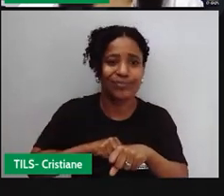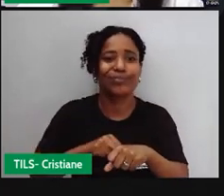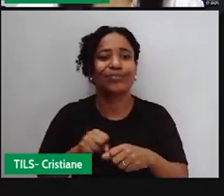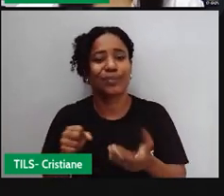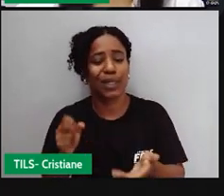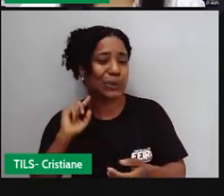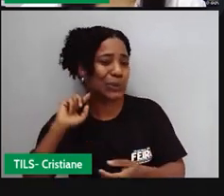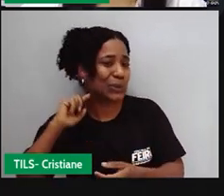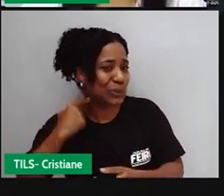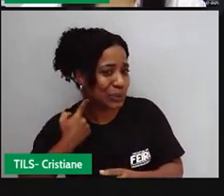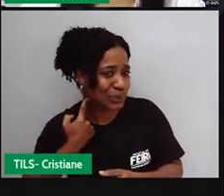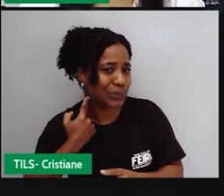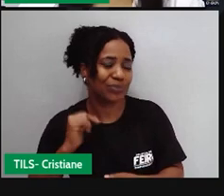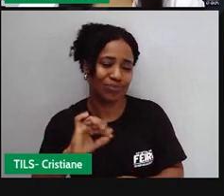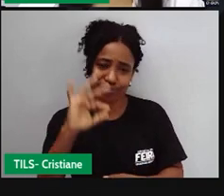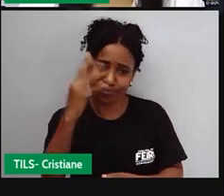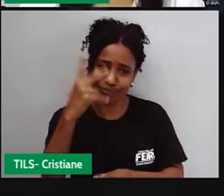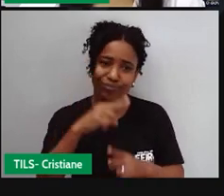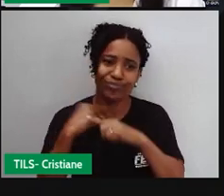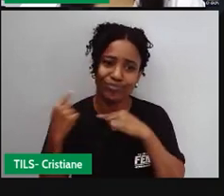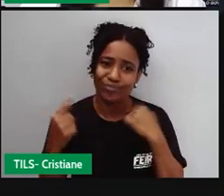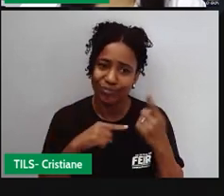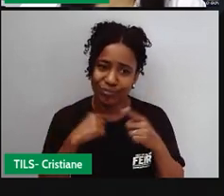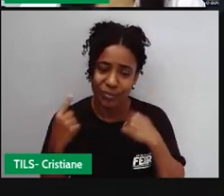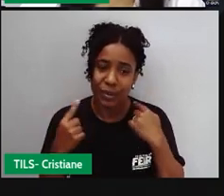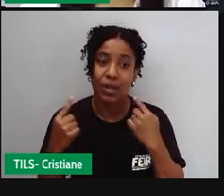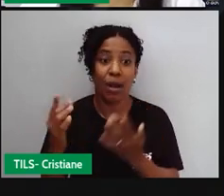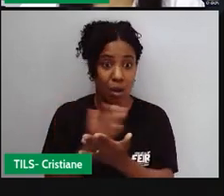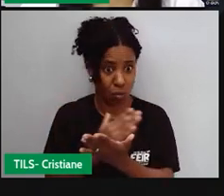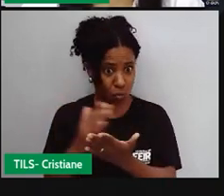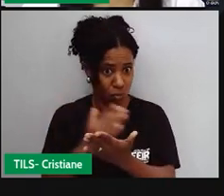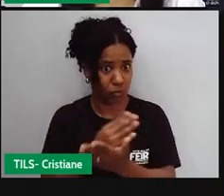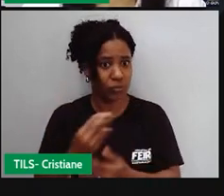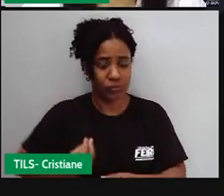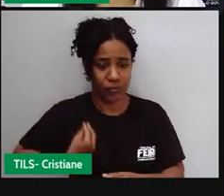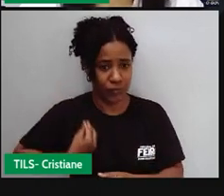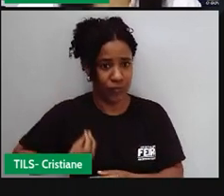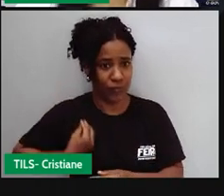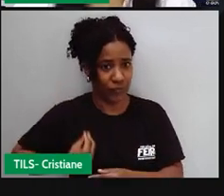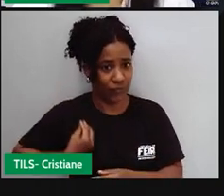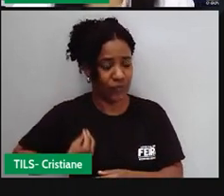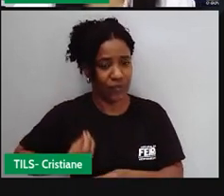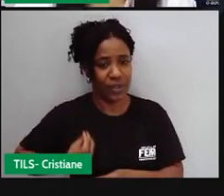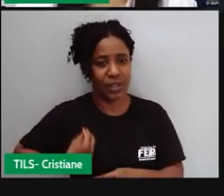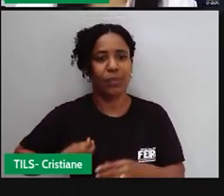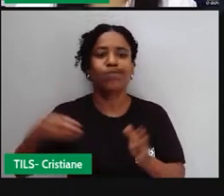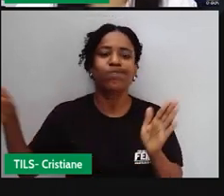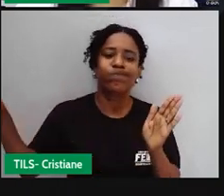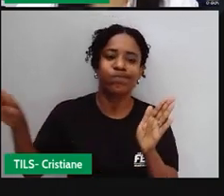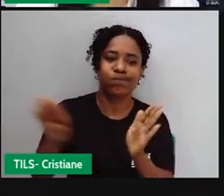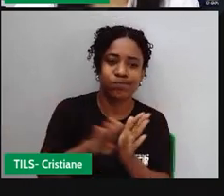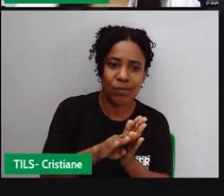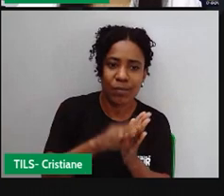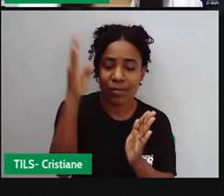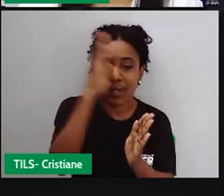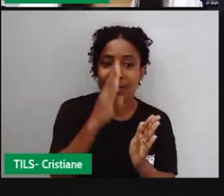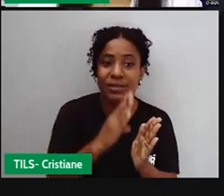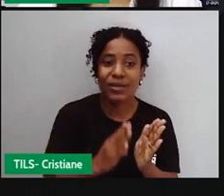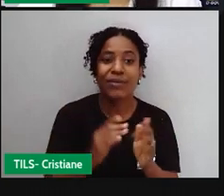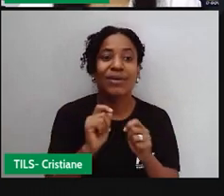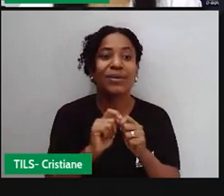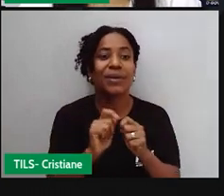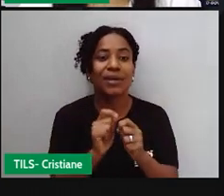eles eram aí comercializados, né? Vendidos como se fossem produtos. E